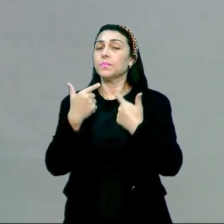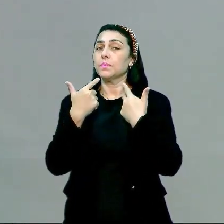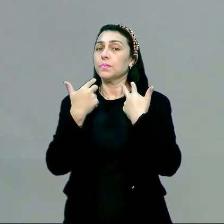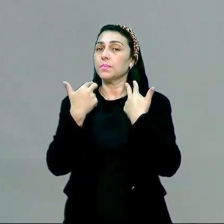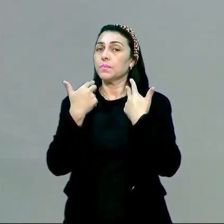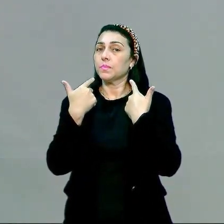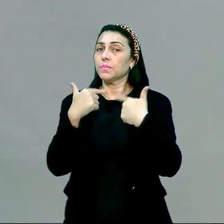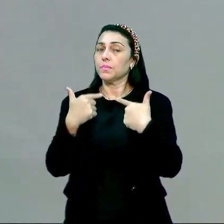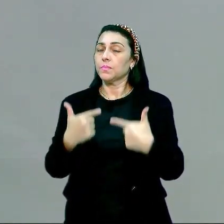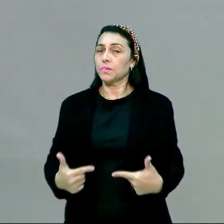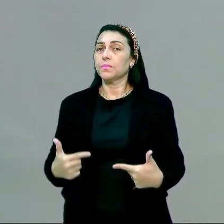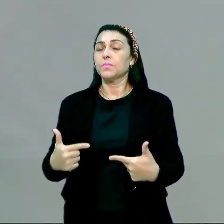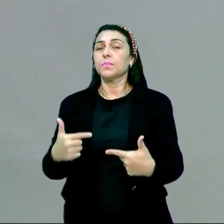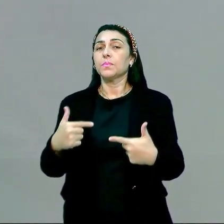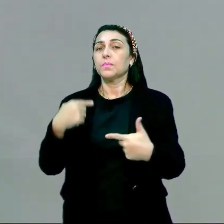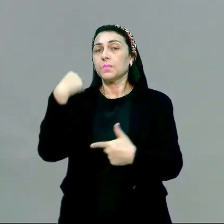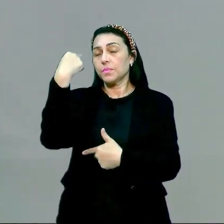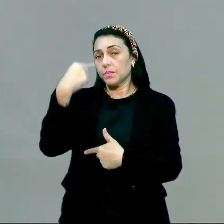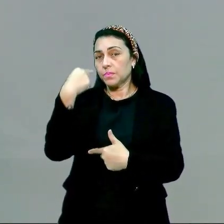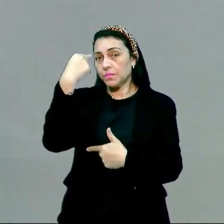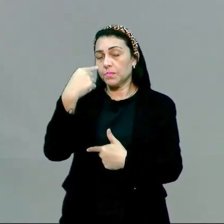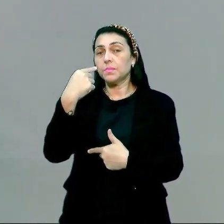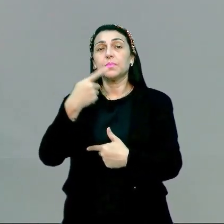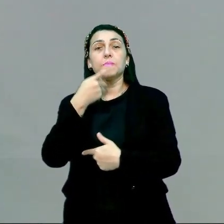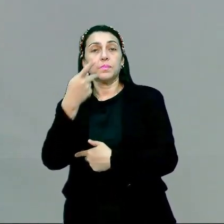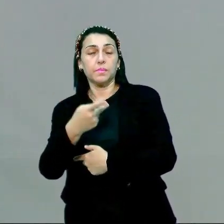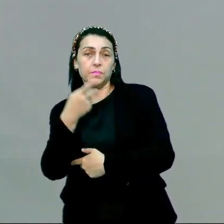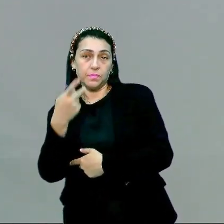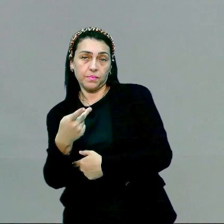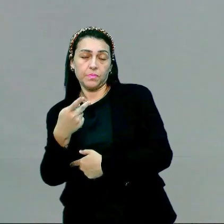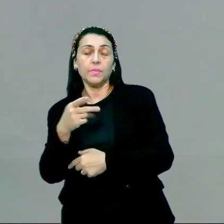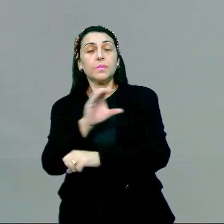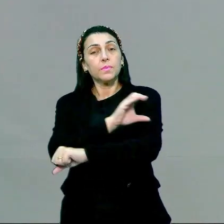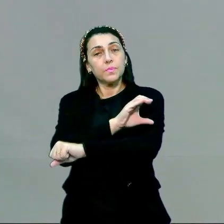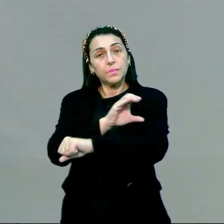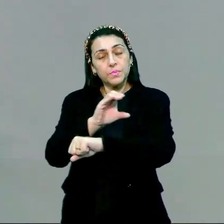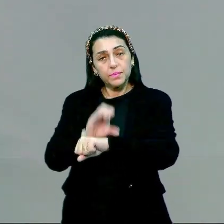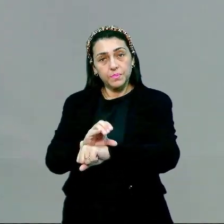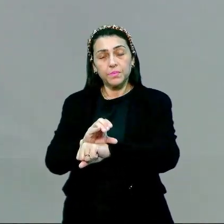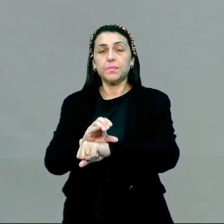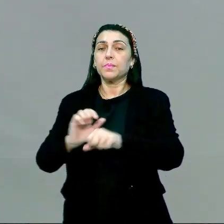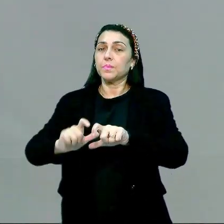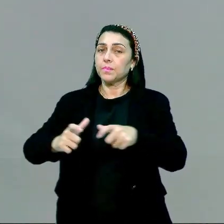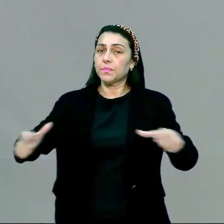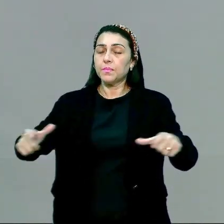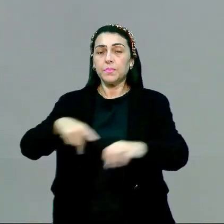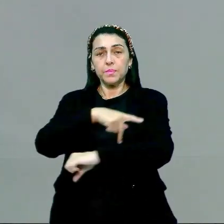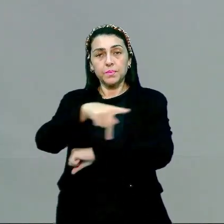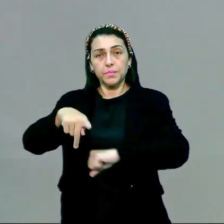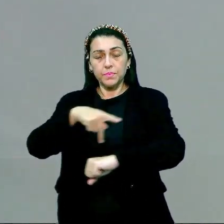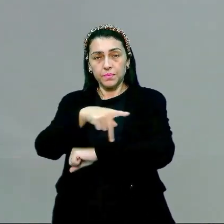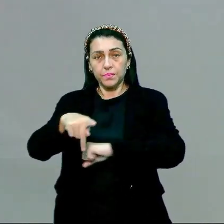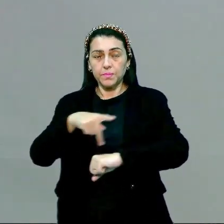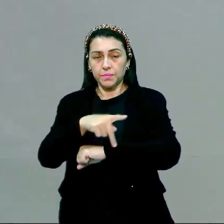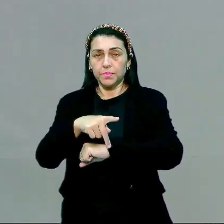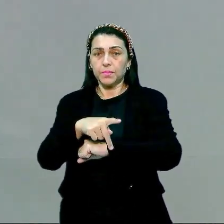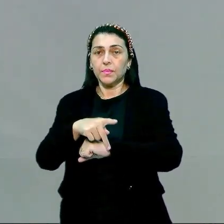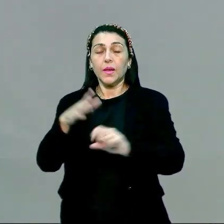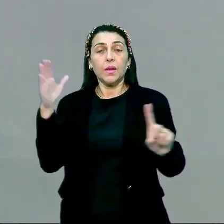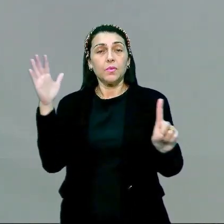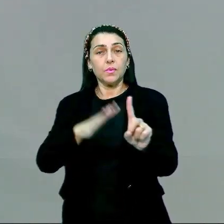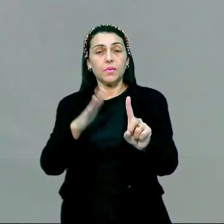isso, né? Que fala sobre a cultura e a sua expansão pelo mundo. Ou seja, de modo a